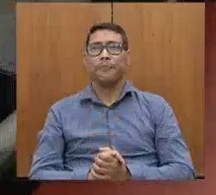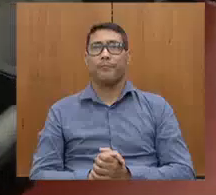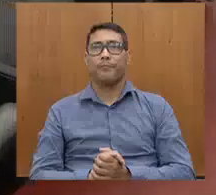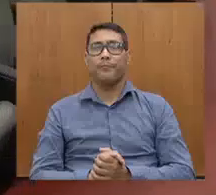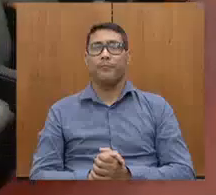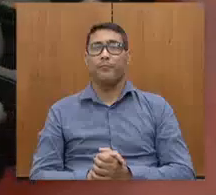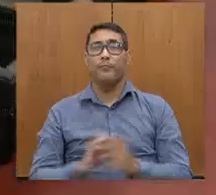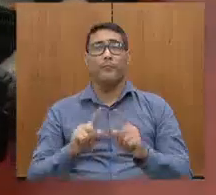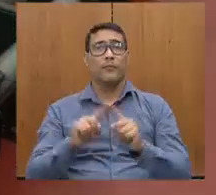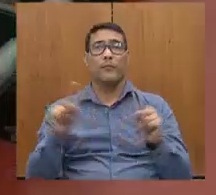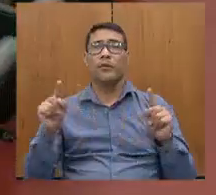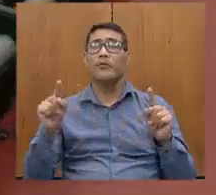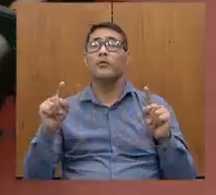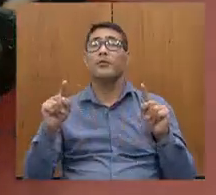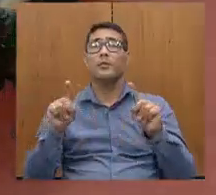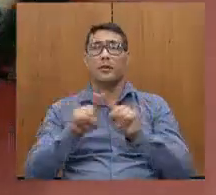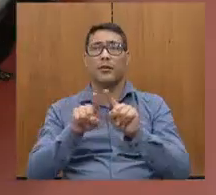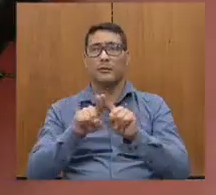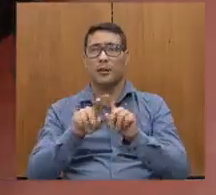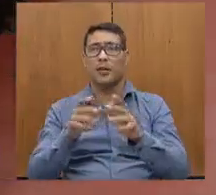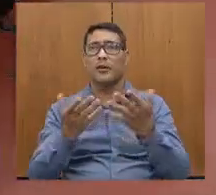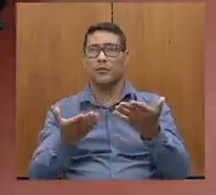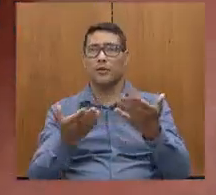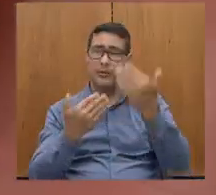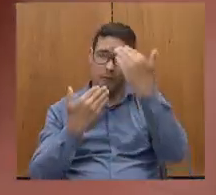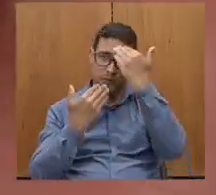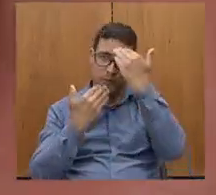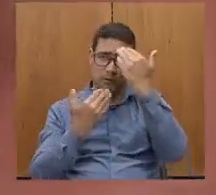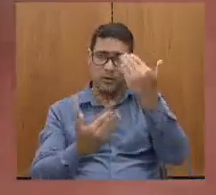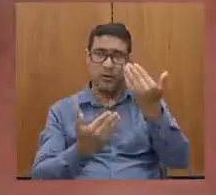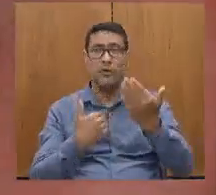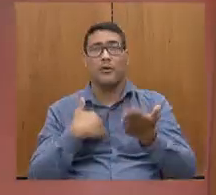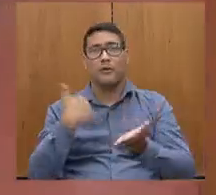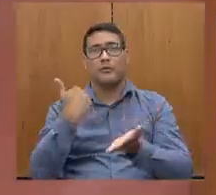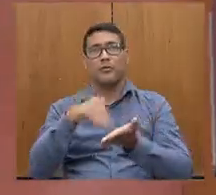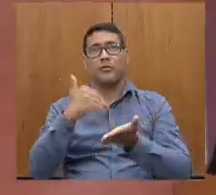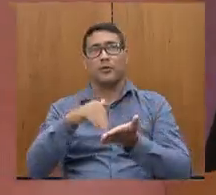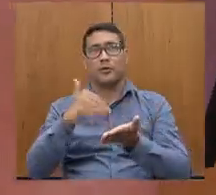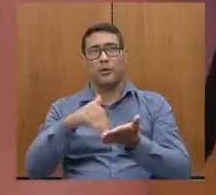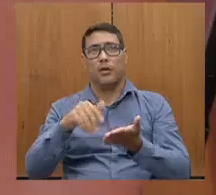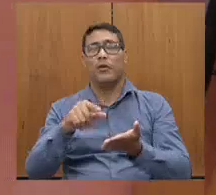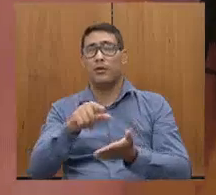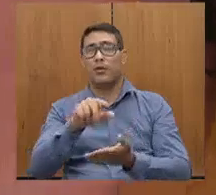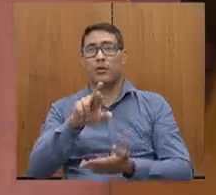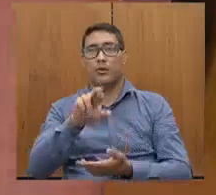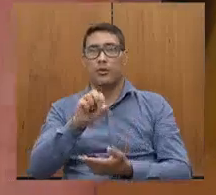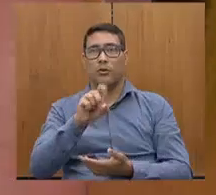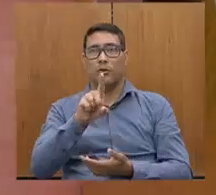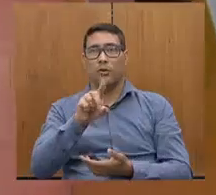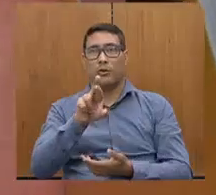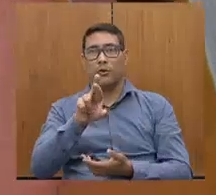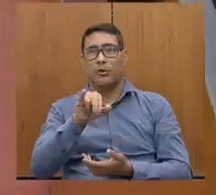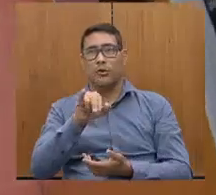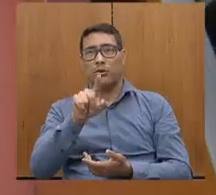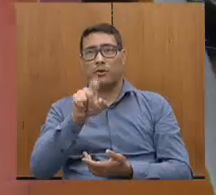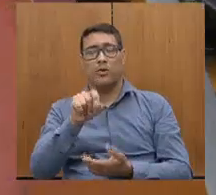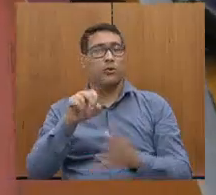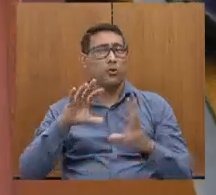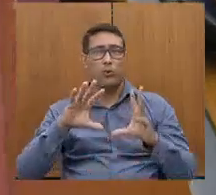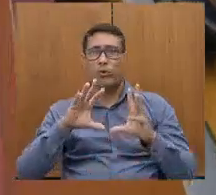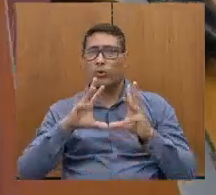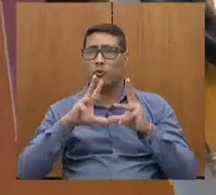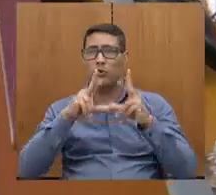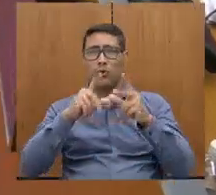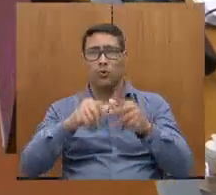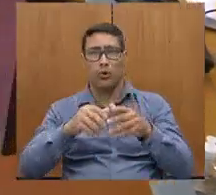não só as reivindicações, mas muito para agradecer, viu, o secretário, a sua pessoa, ele, Rodrigo, e toda a equipe da CEINFRA, toda a equipe do